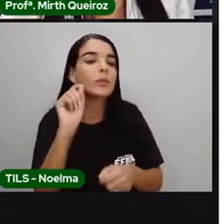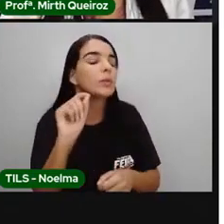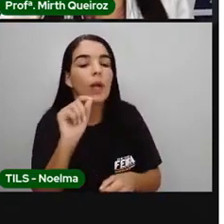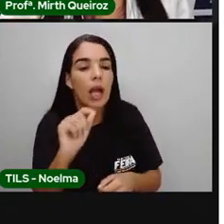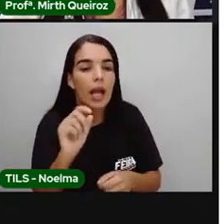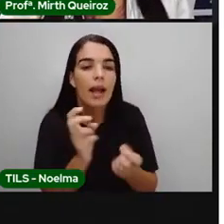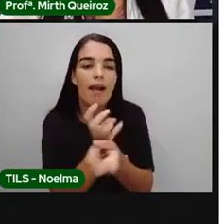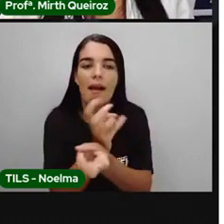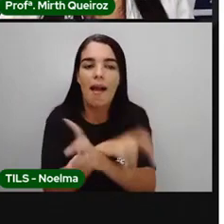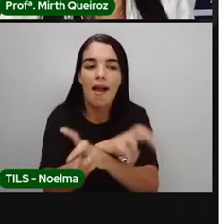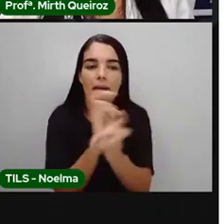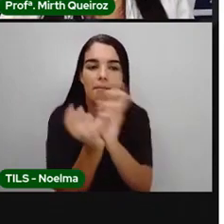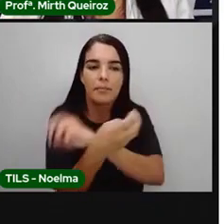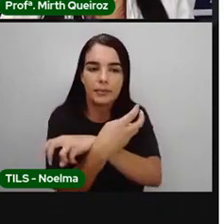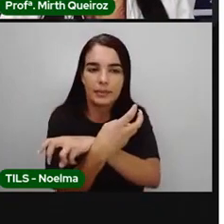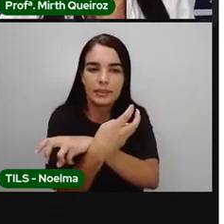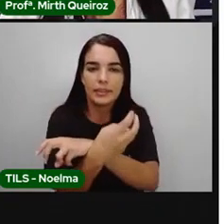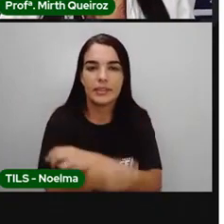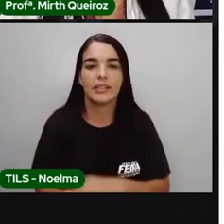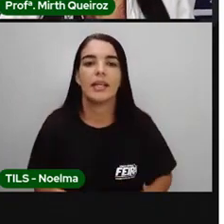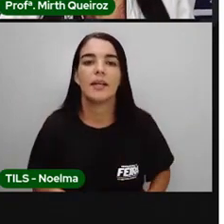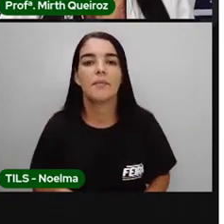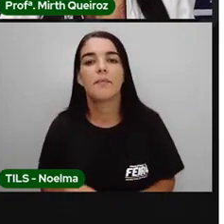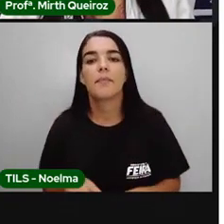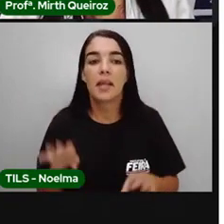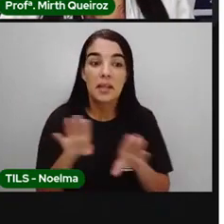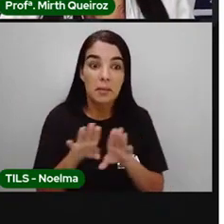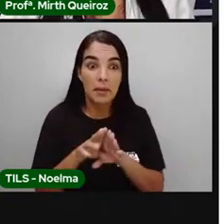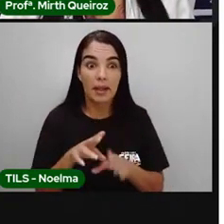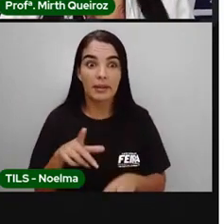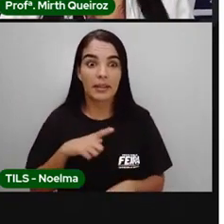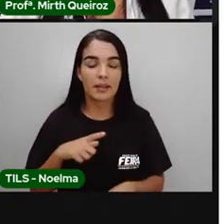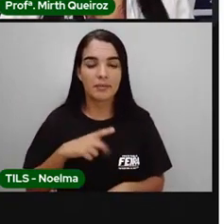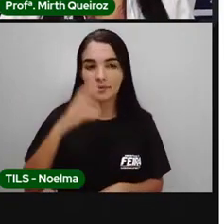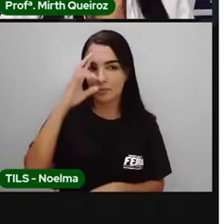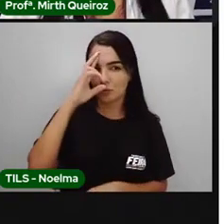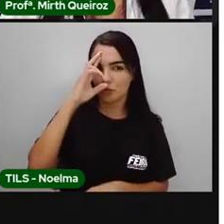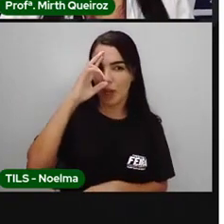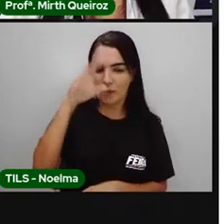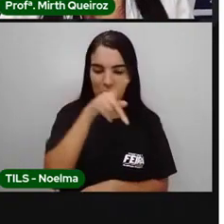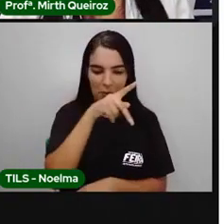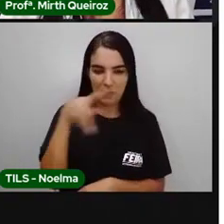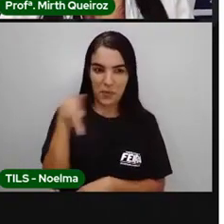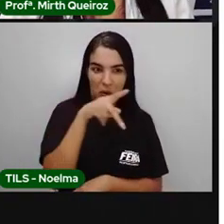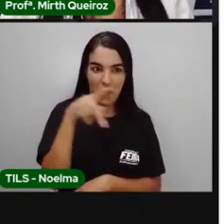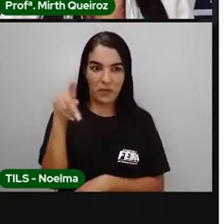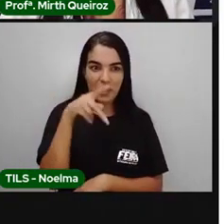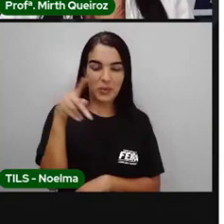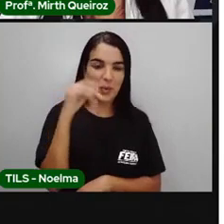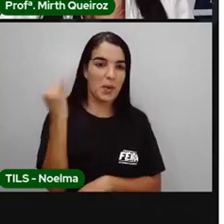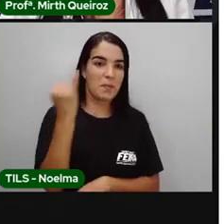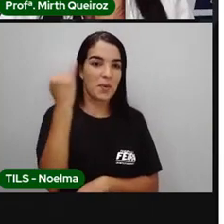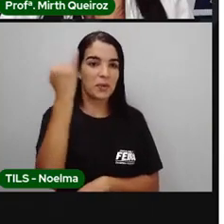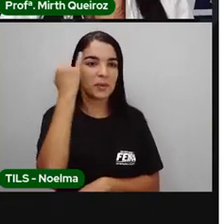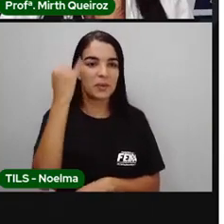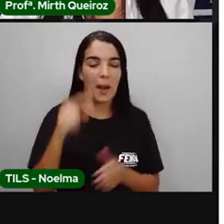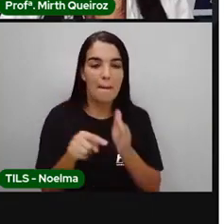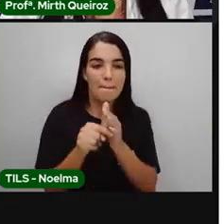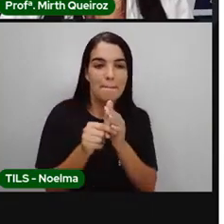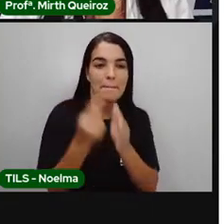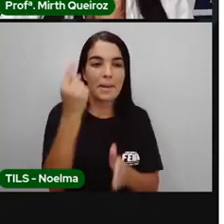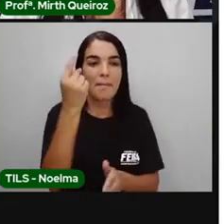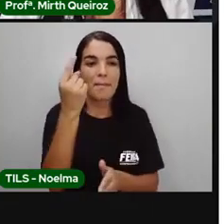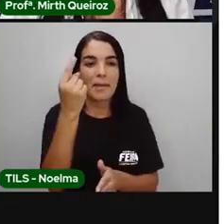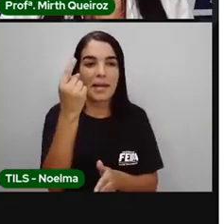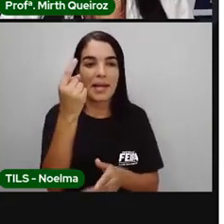Reis Machado, o mestre Bimba, né? Que em 1932 fundou a primeira academia